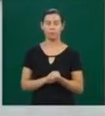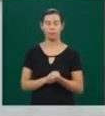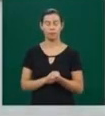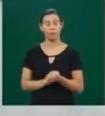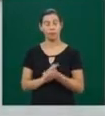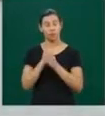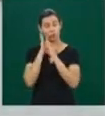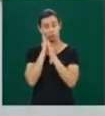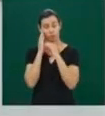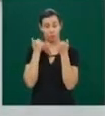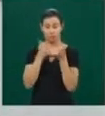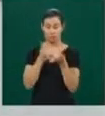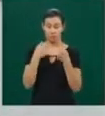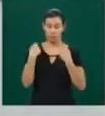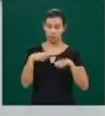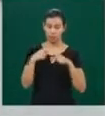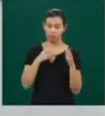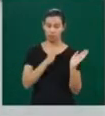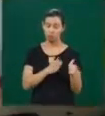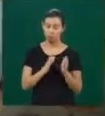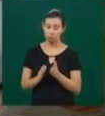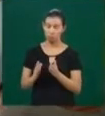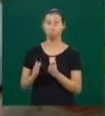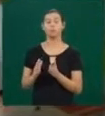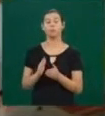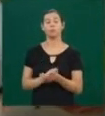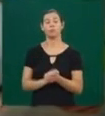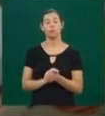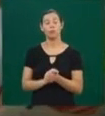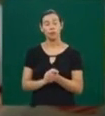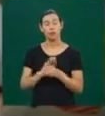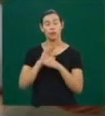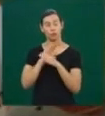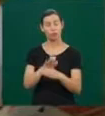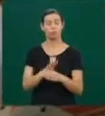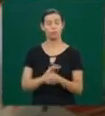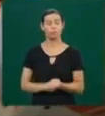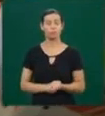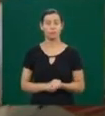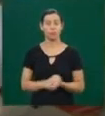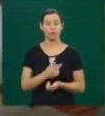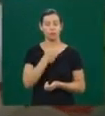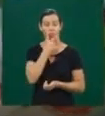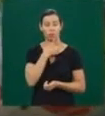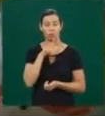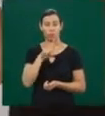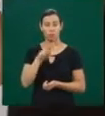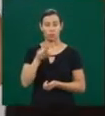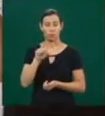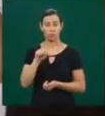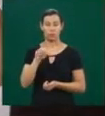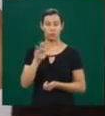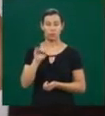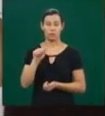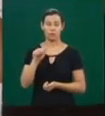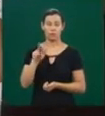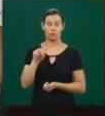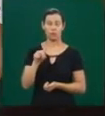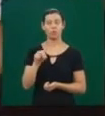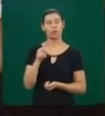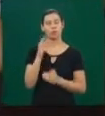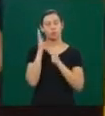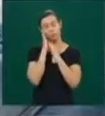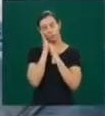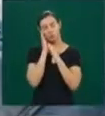rotina. Dicas simples que fazem a diferença. O Gustavo não dorme bem desde que nasceu. No início, quando ainda